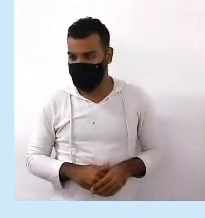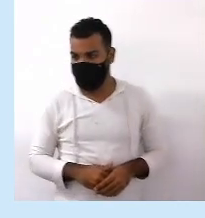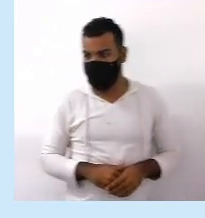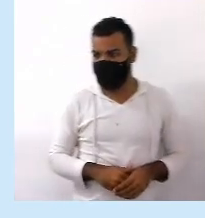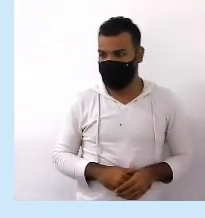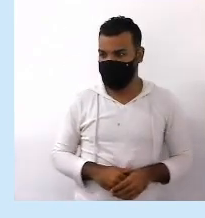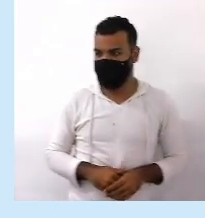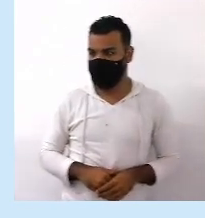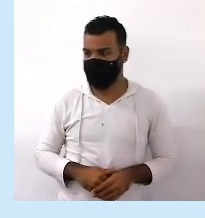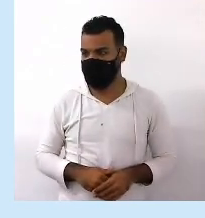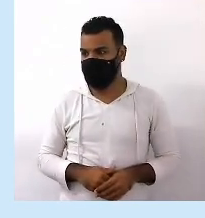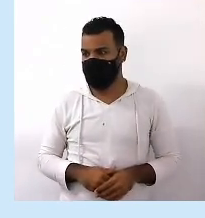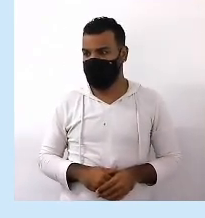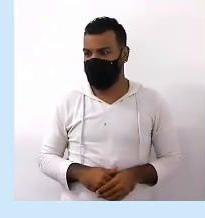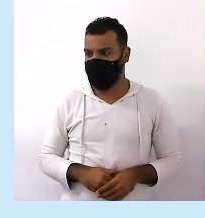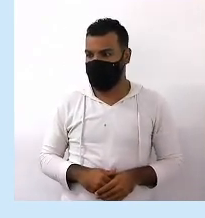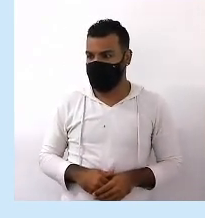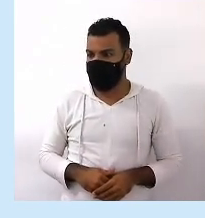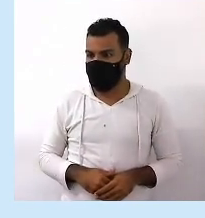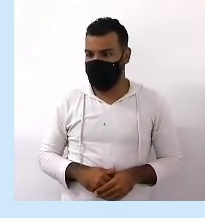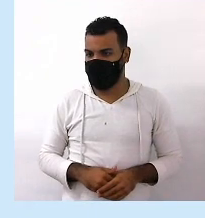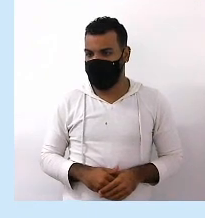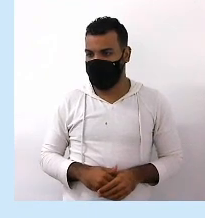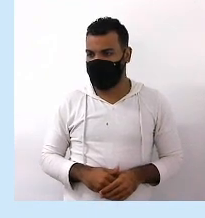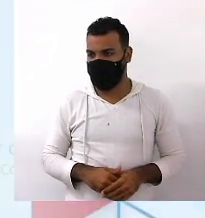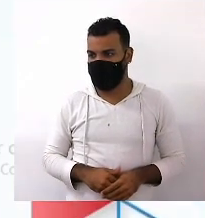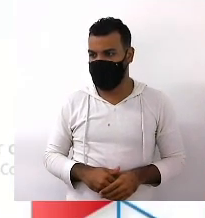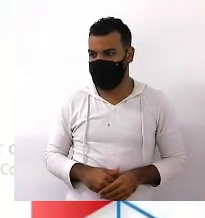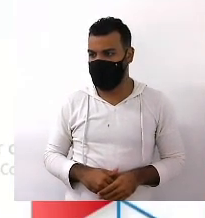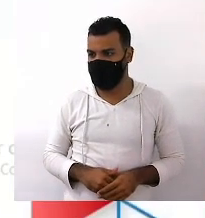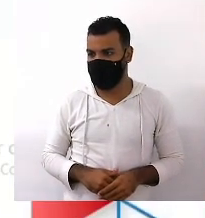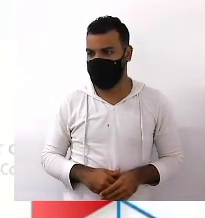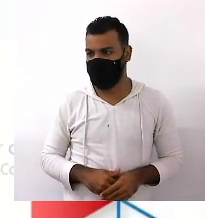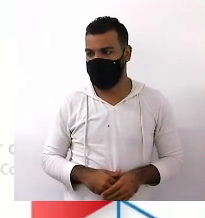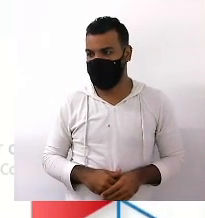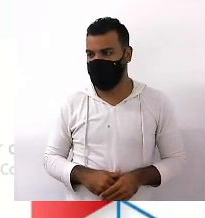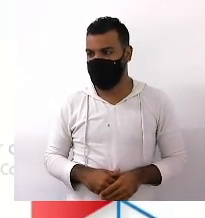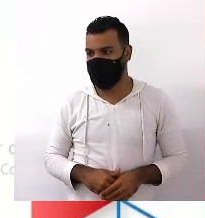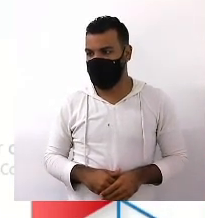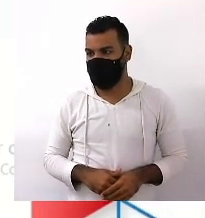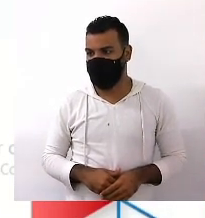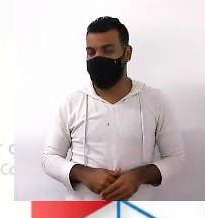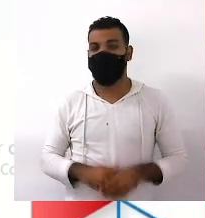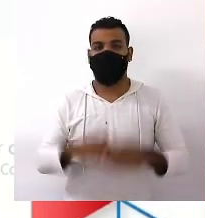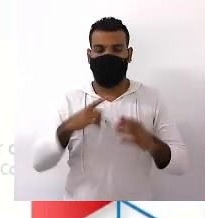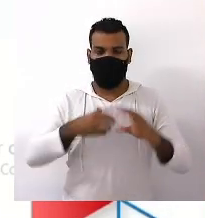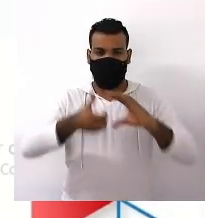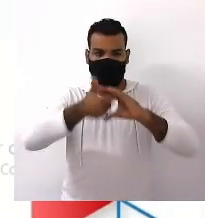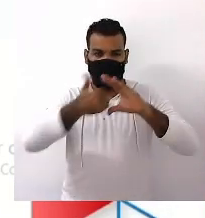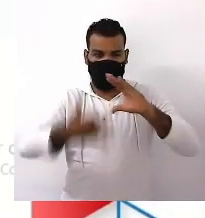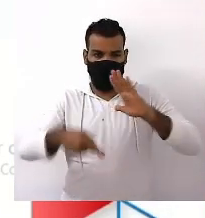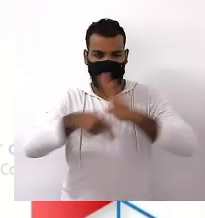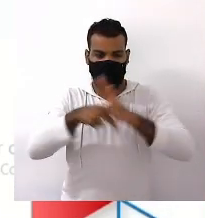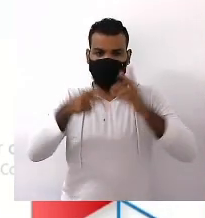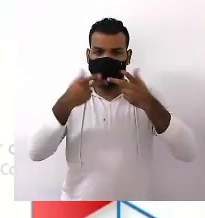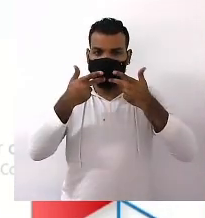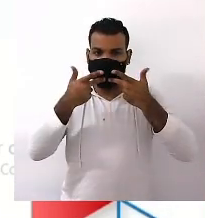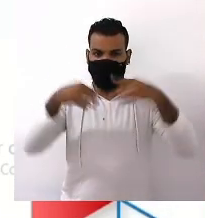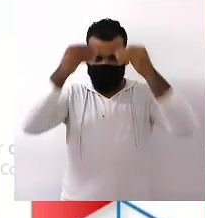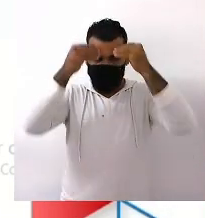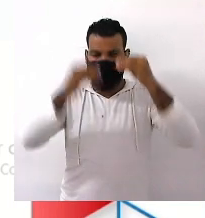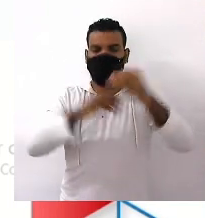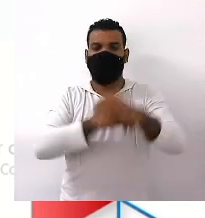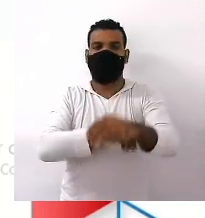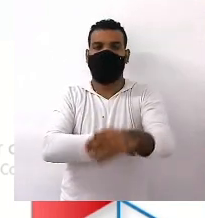Vamos observar Características Linguísticas Apectos Linguísticos Estamos falando